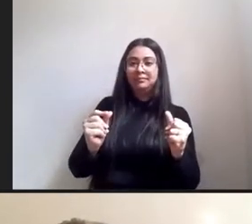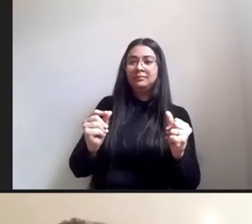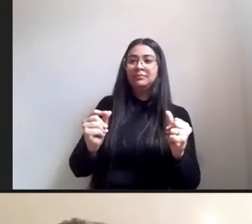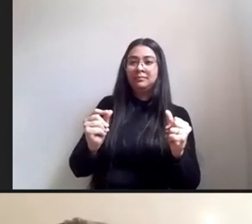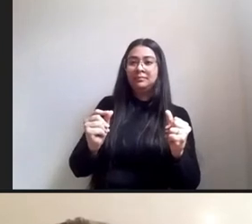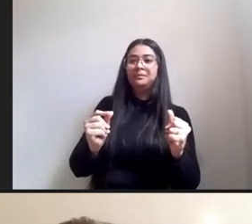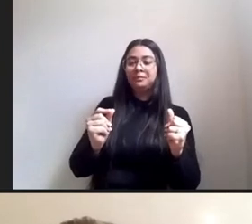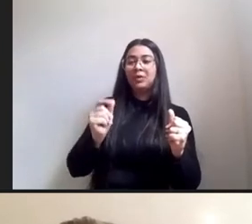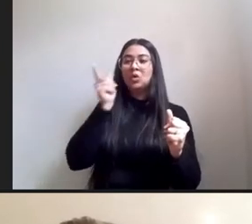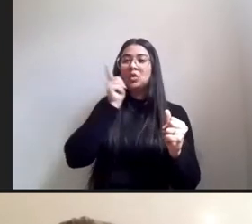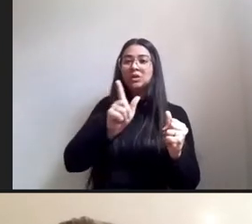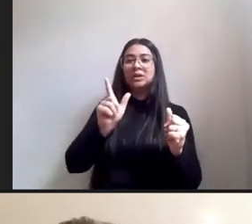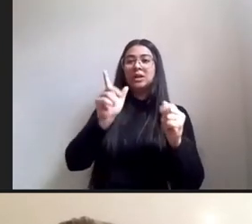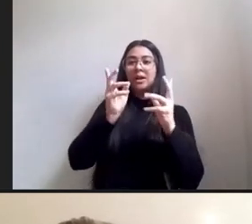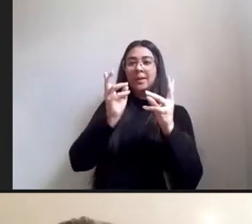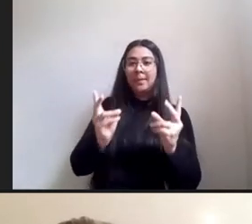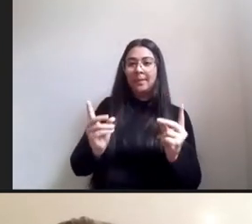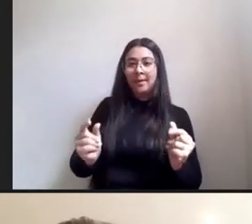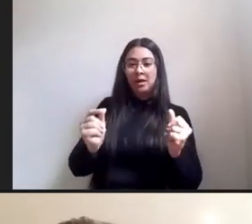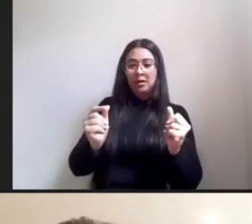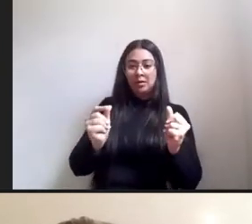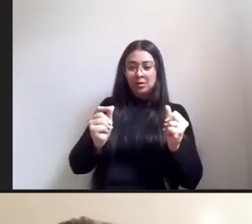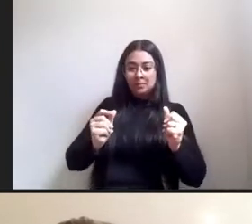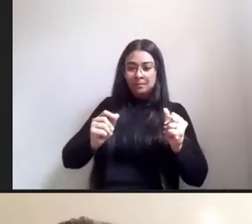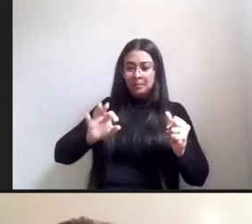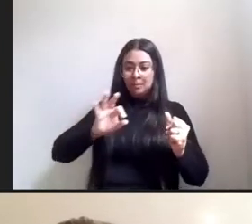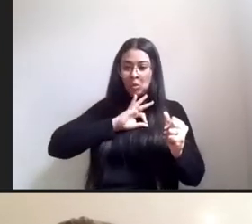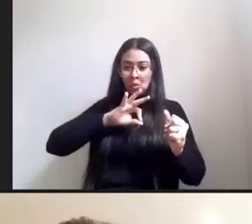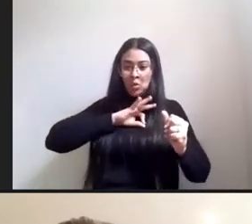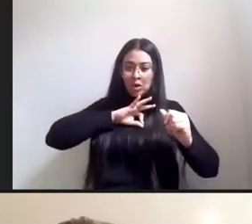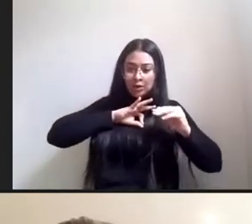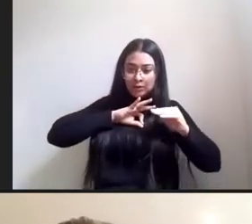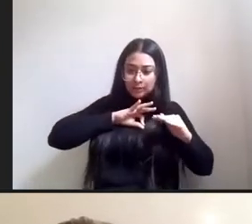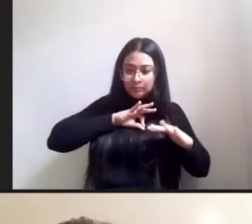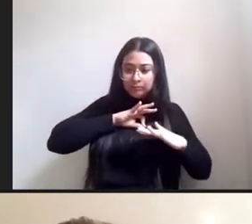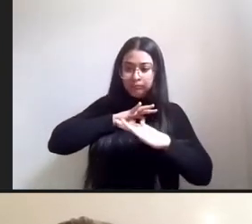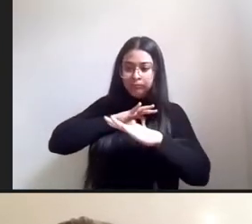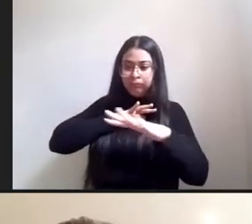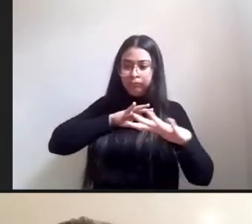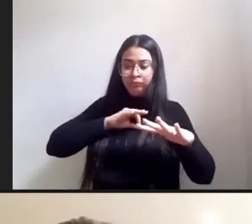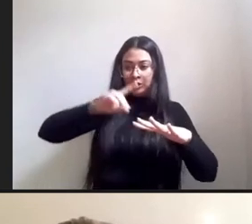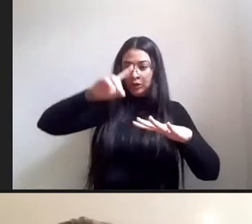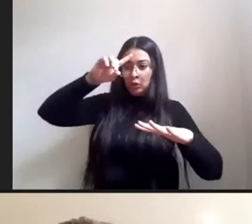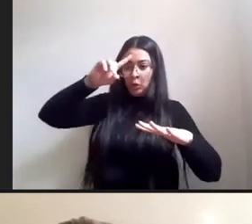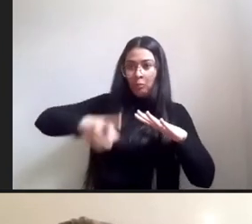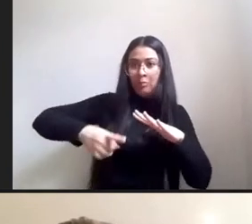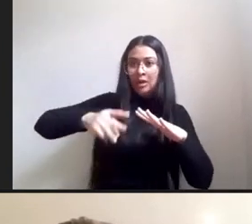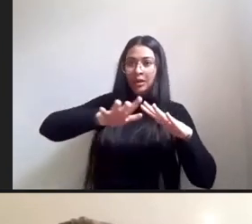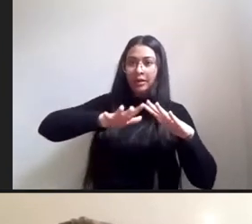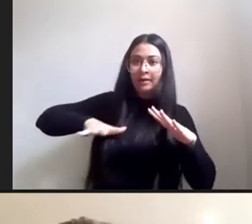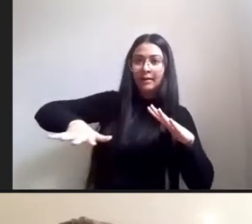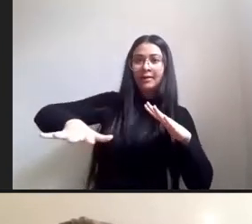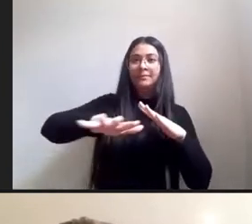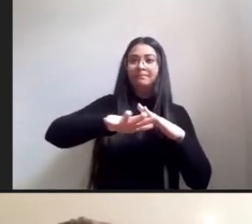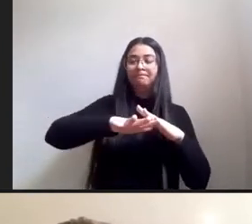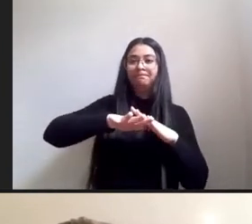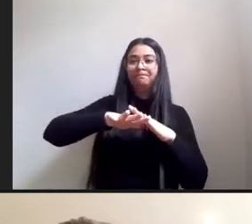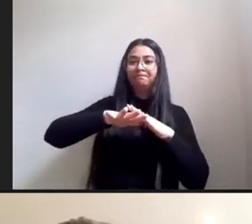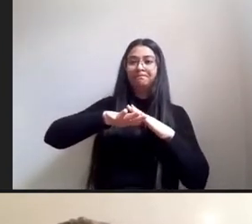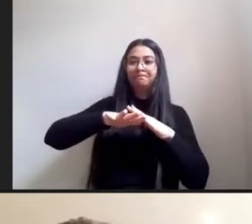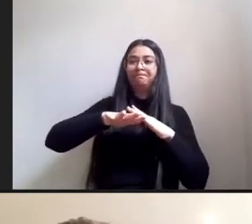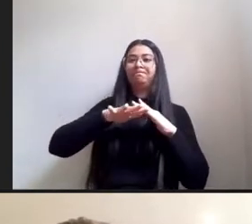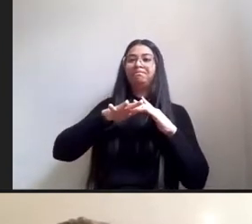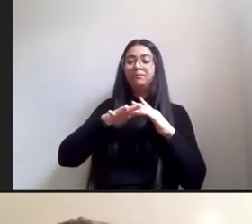essa hegemonia que ainda está presente no campo se perguntando em que